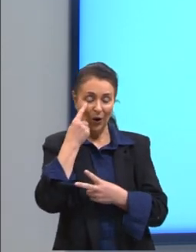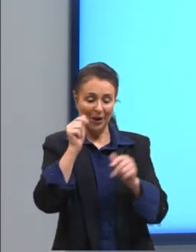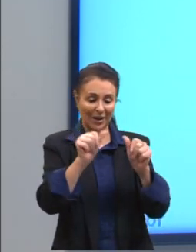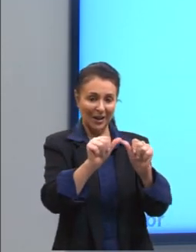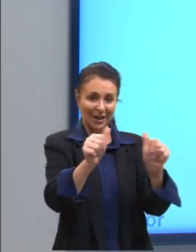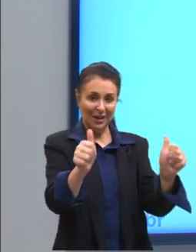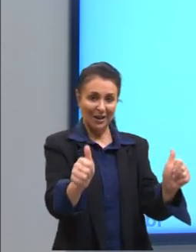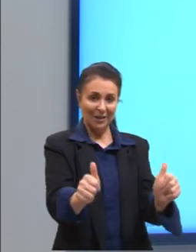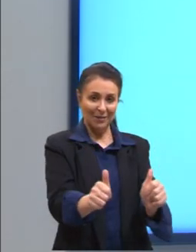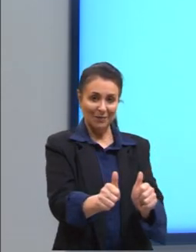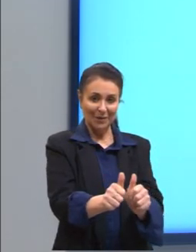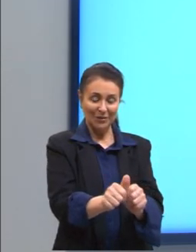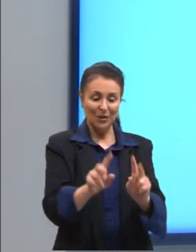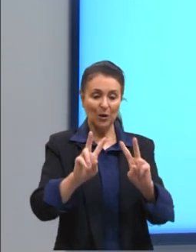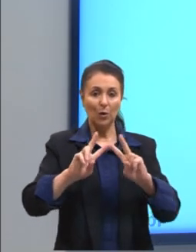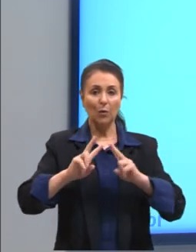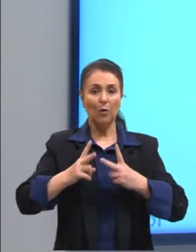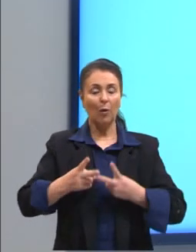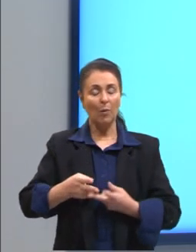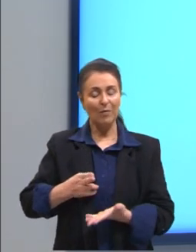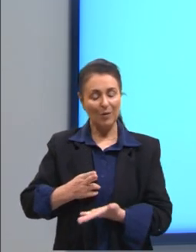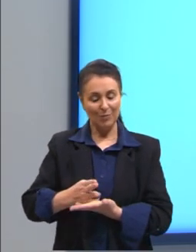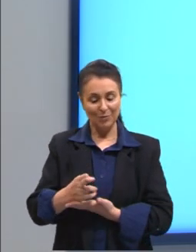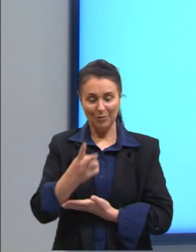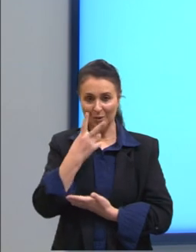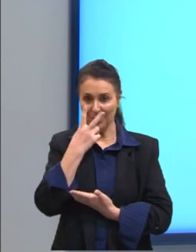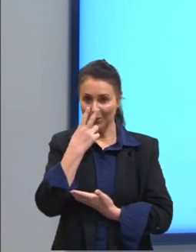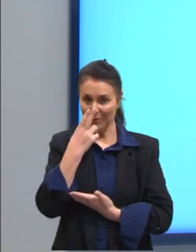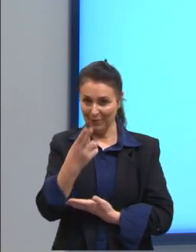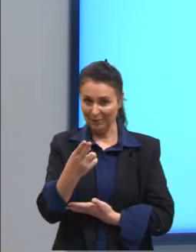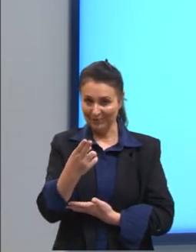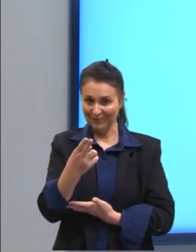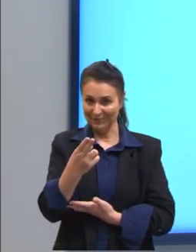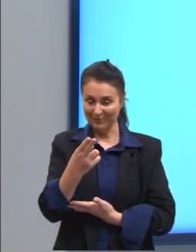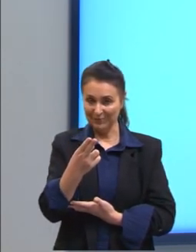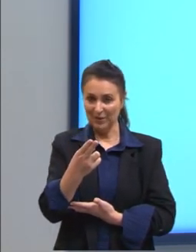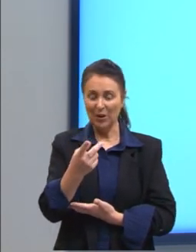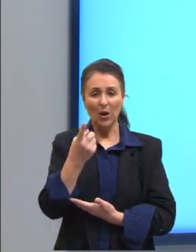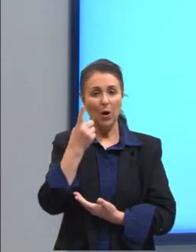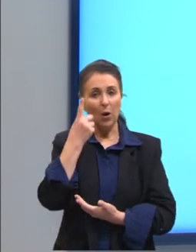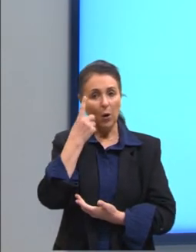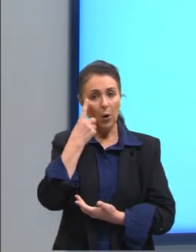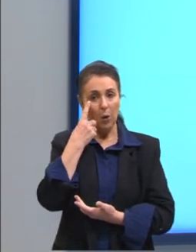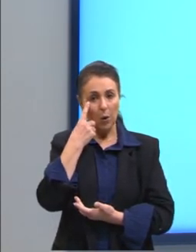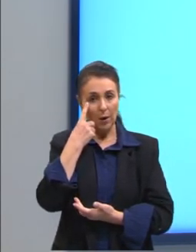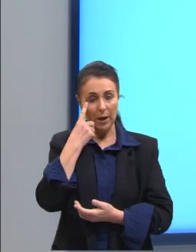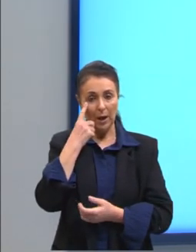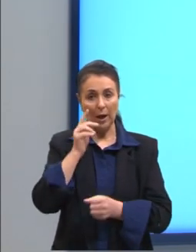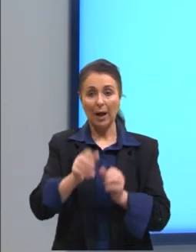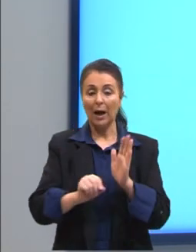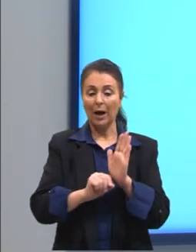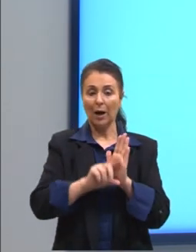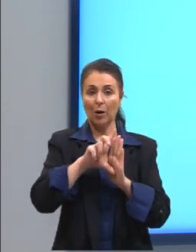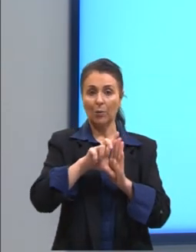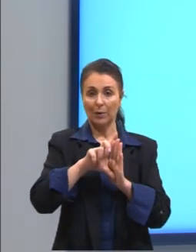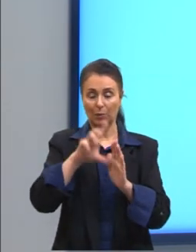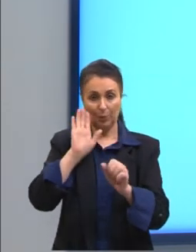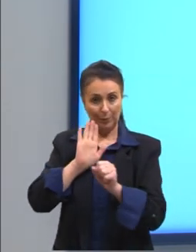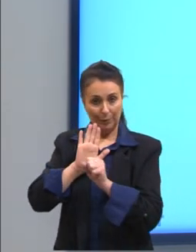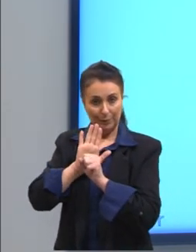a gente tem o é o volume? Exatamente igual, permanecer a mesma altura aqui. Vejam que houve um aumento de pressão, porque aqui eu tenho